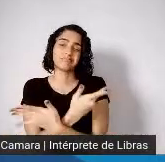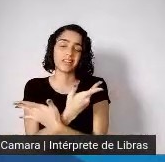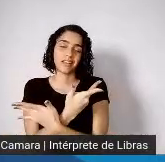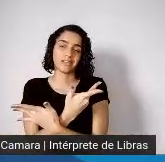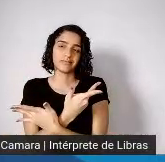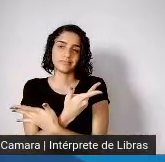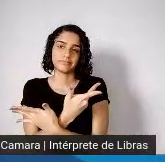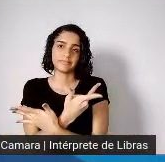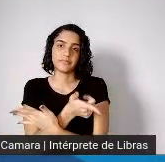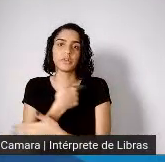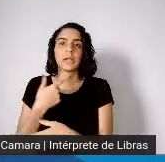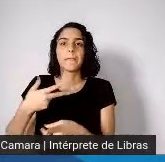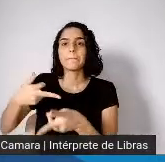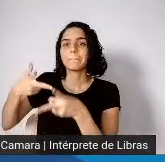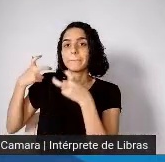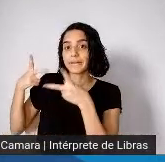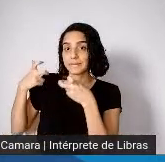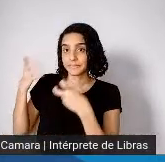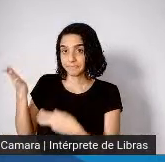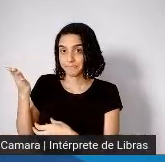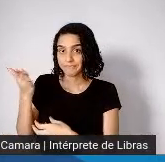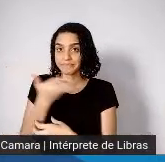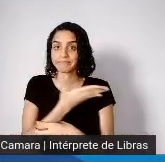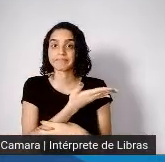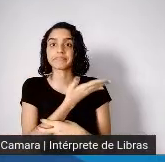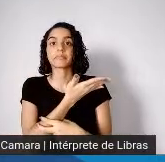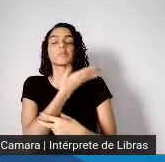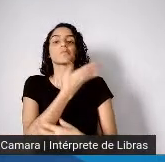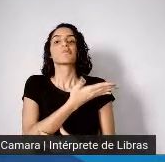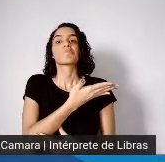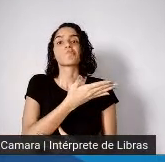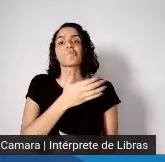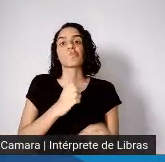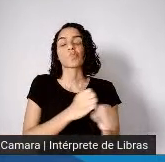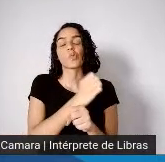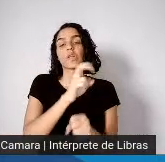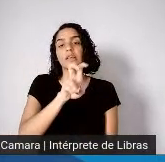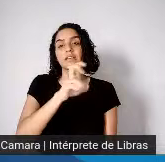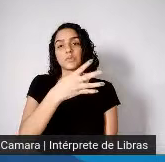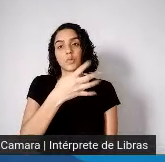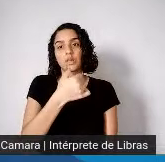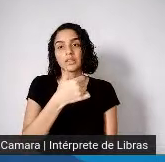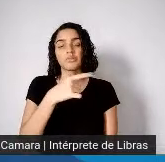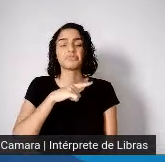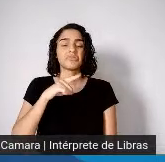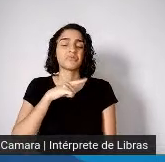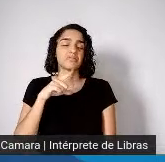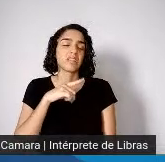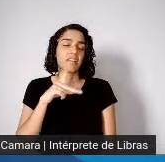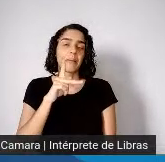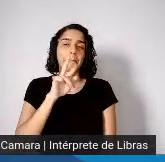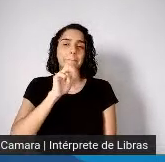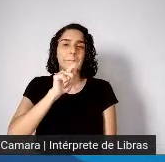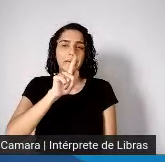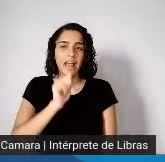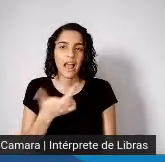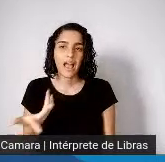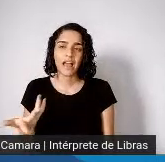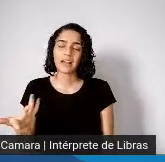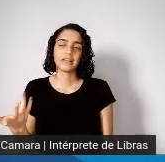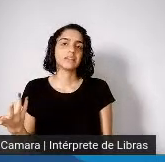Vejam, em 541, a praga chustiniana, a famosa peste, a gripe,